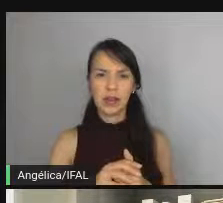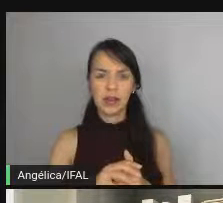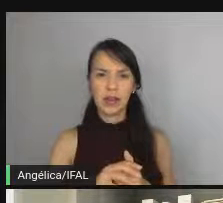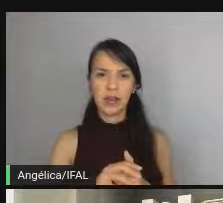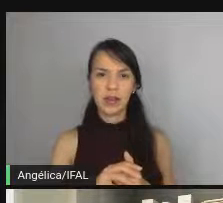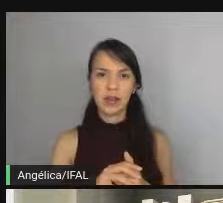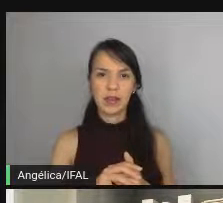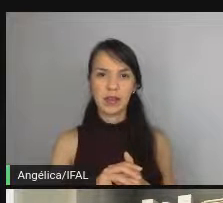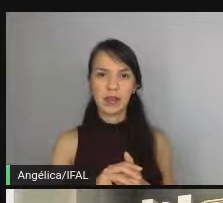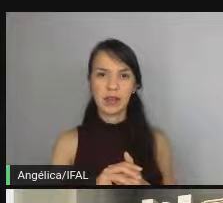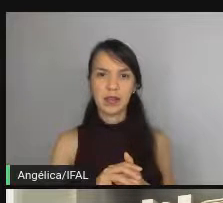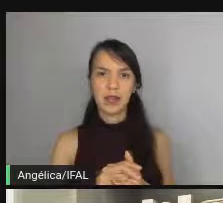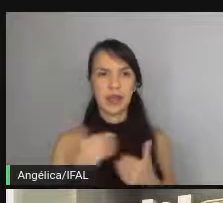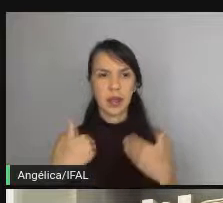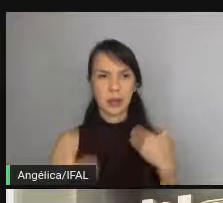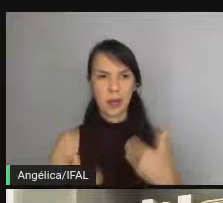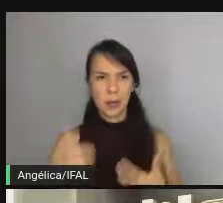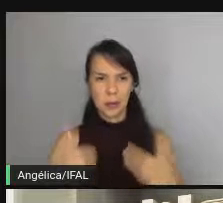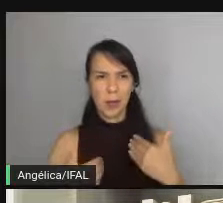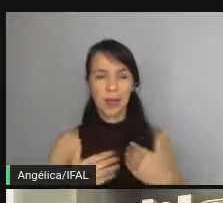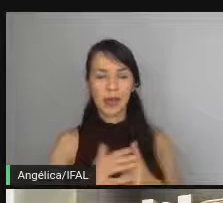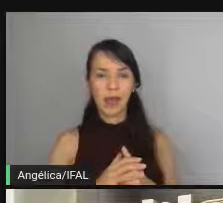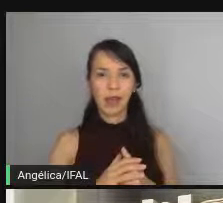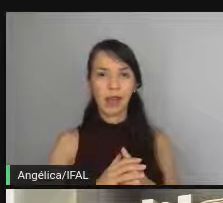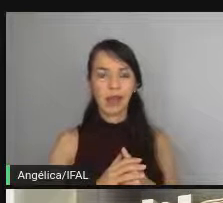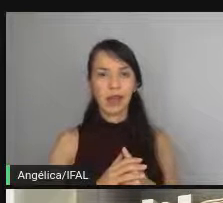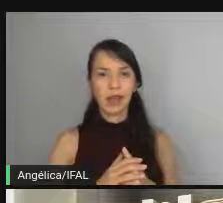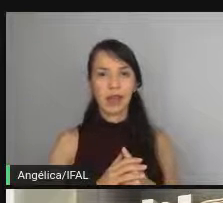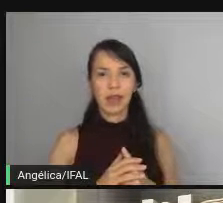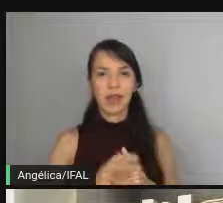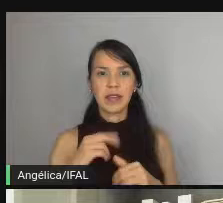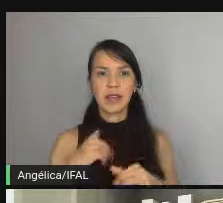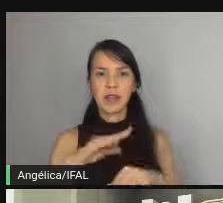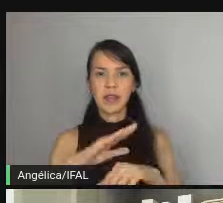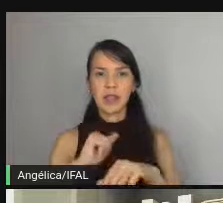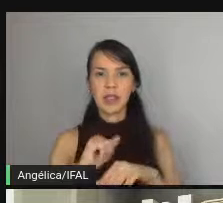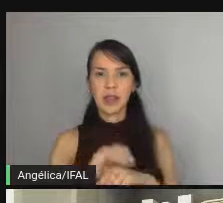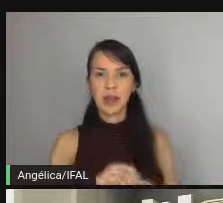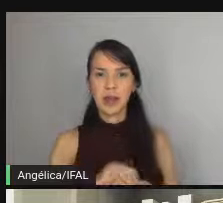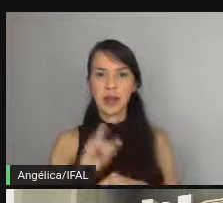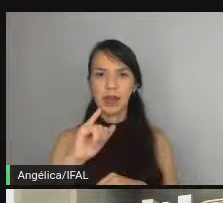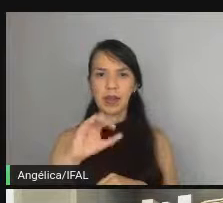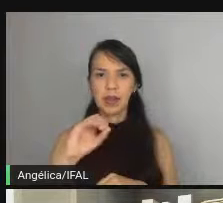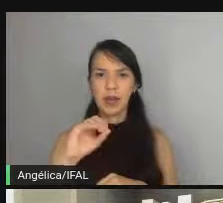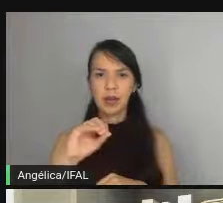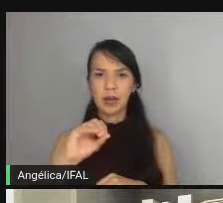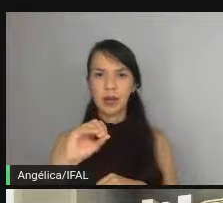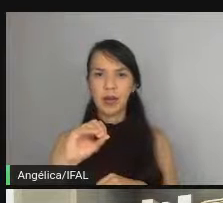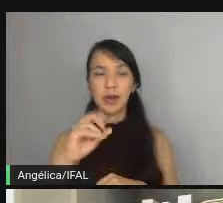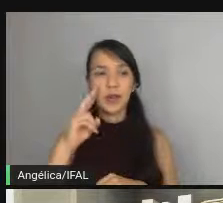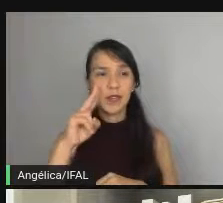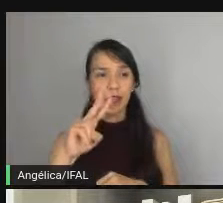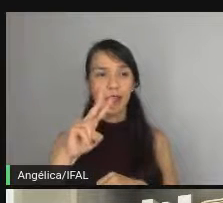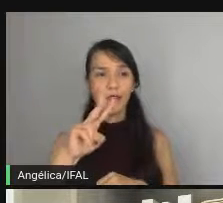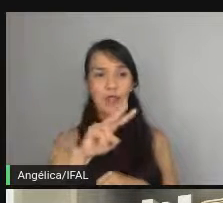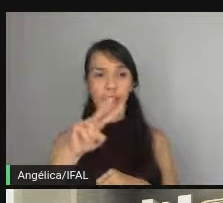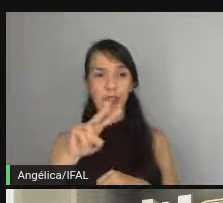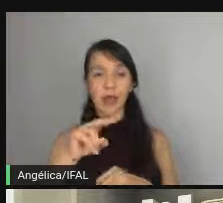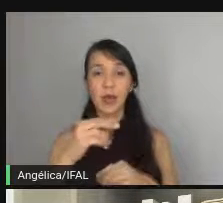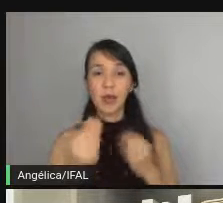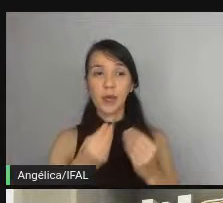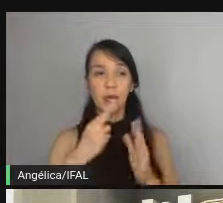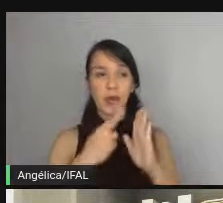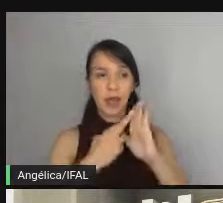assim vai ficar mais fácil então a gente vai chamar aí o ponto vamos ler o corpo da resposta